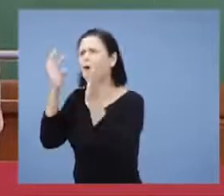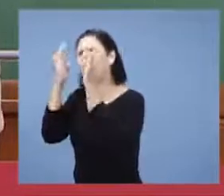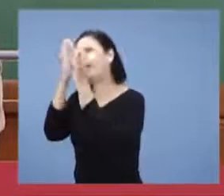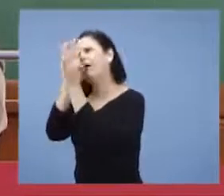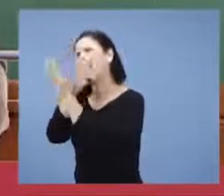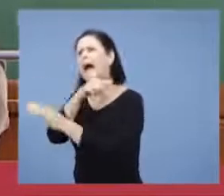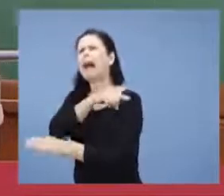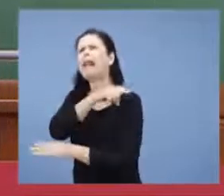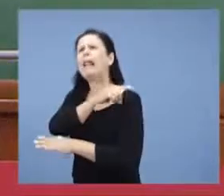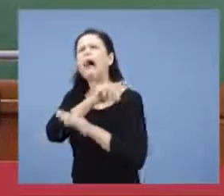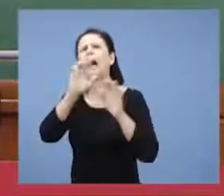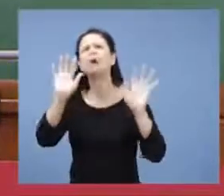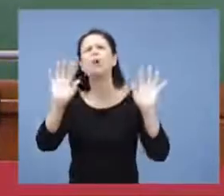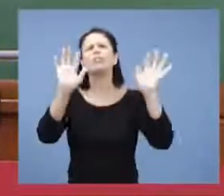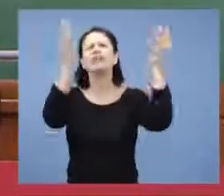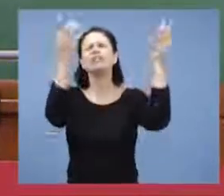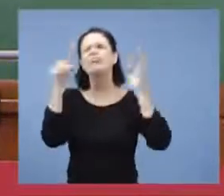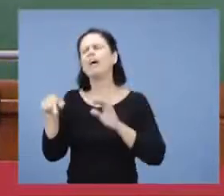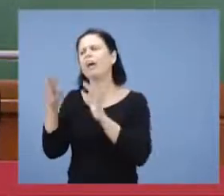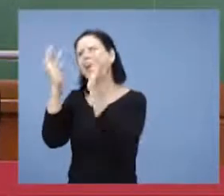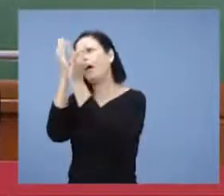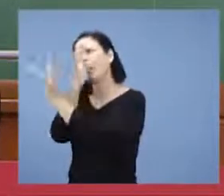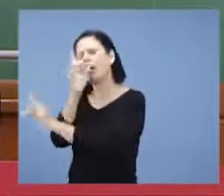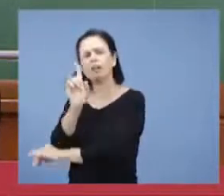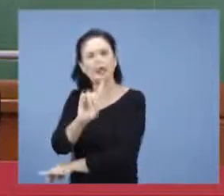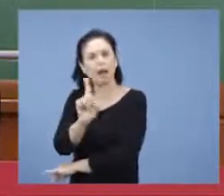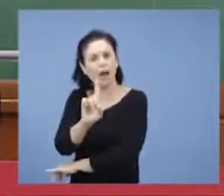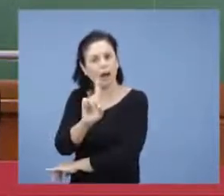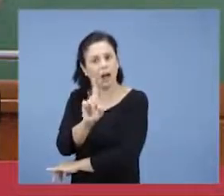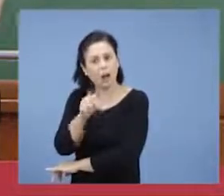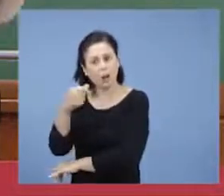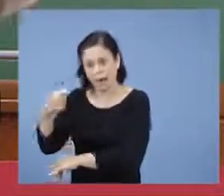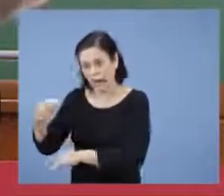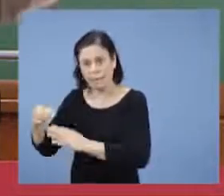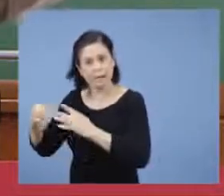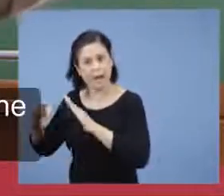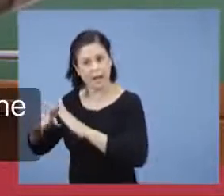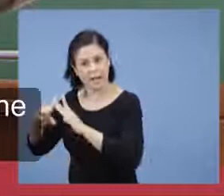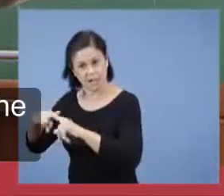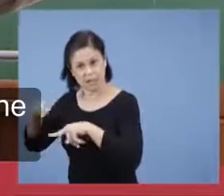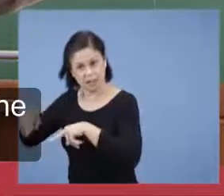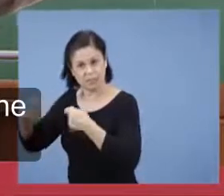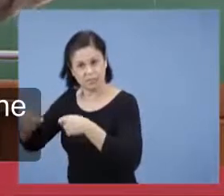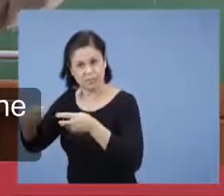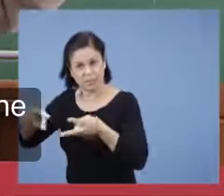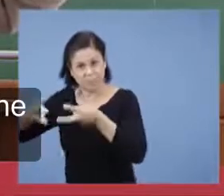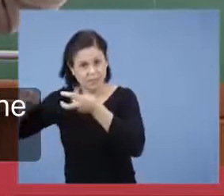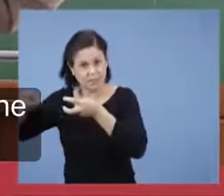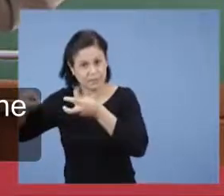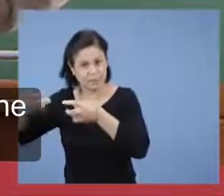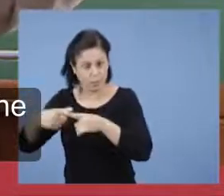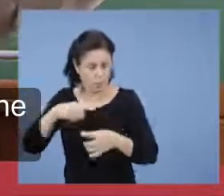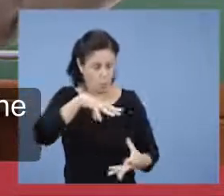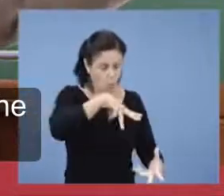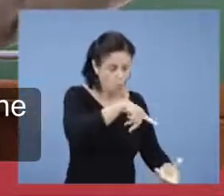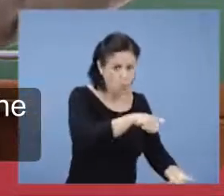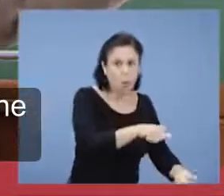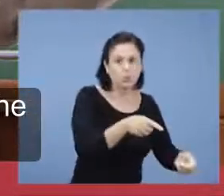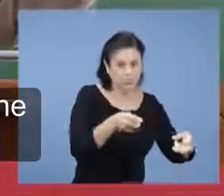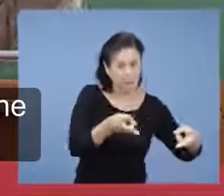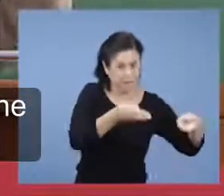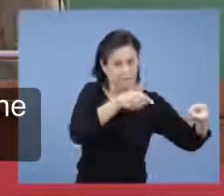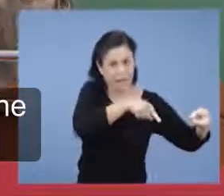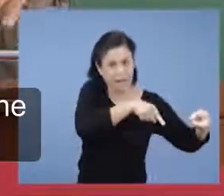acontecimentos, todas as ocorrências proféticas. O mundo está percebendo, o desgaste